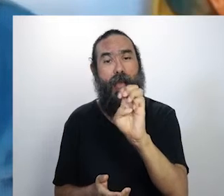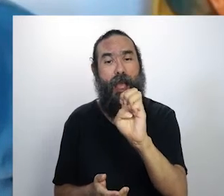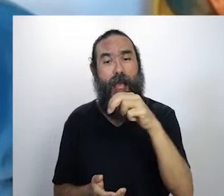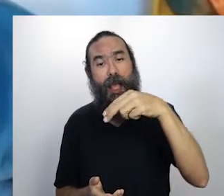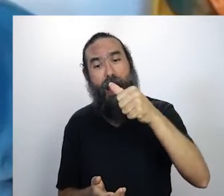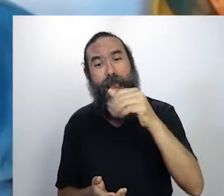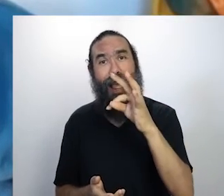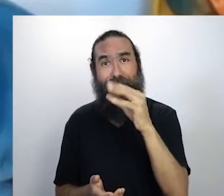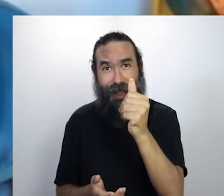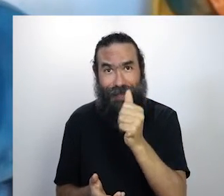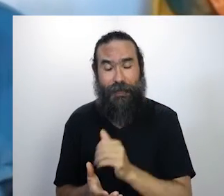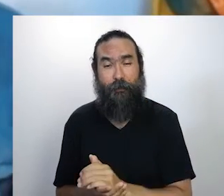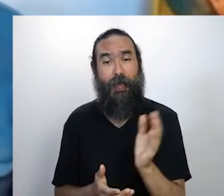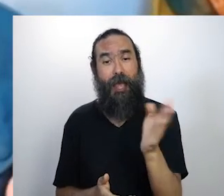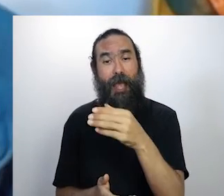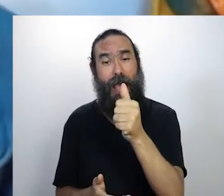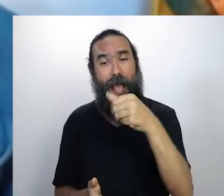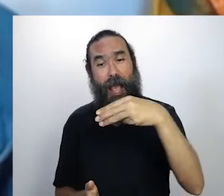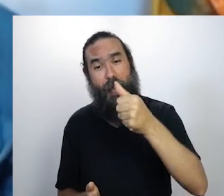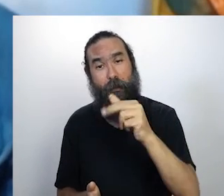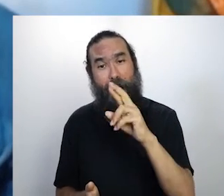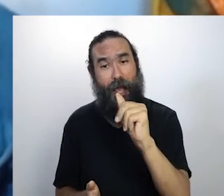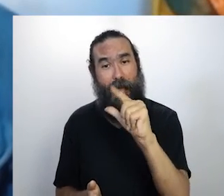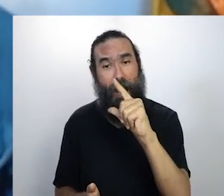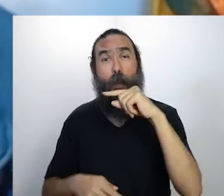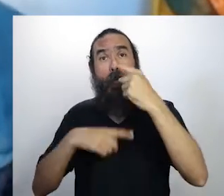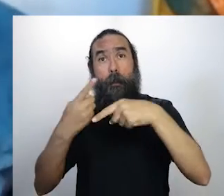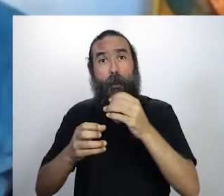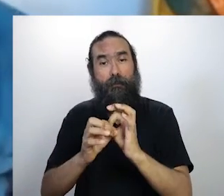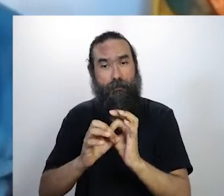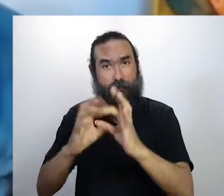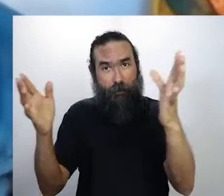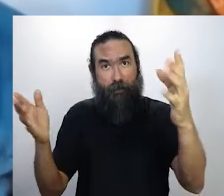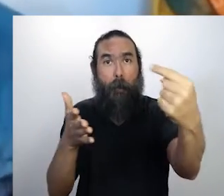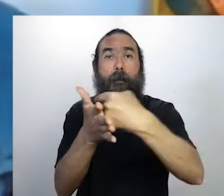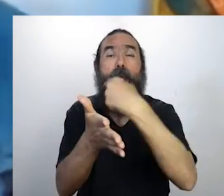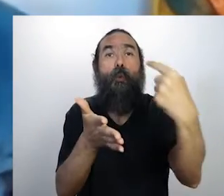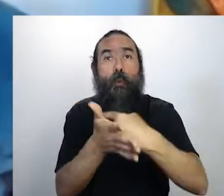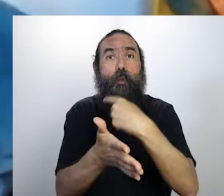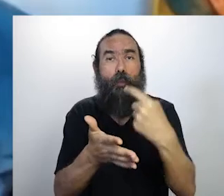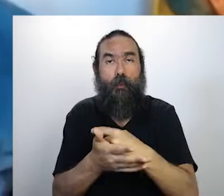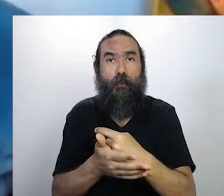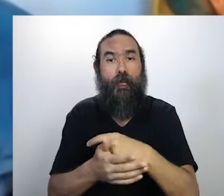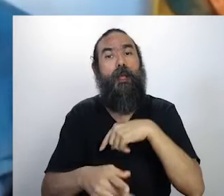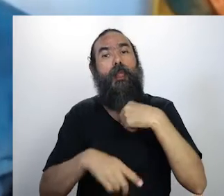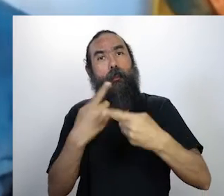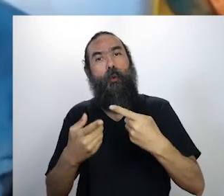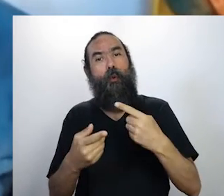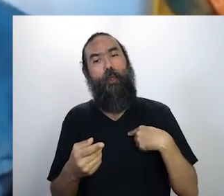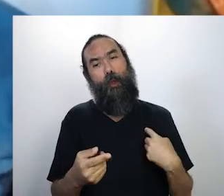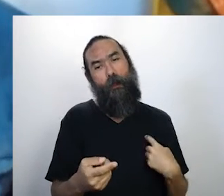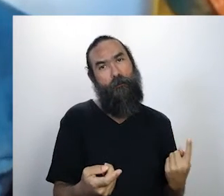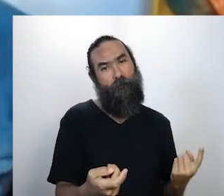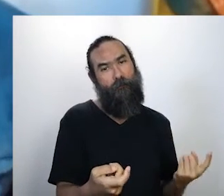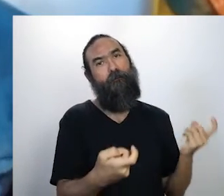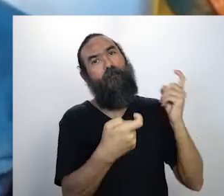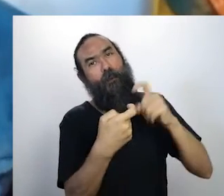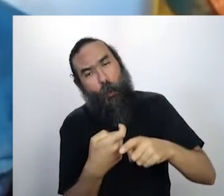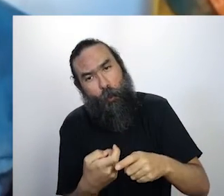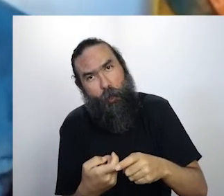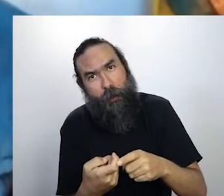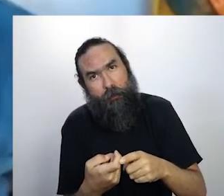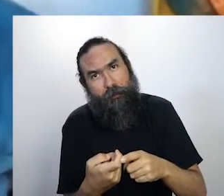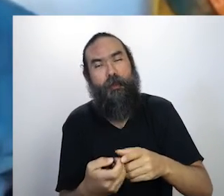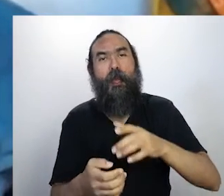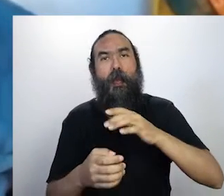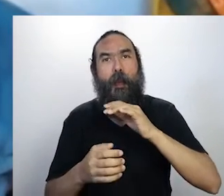Renata Amaral, e depois eu vou abrir para algumas questões, e depois a gente retorna, revolta não, sem revolta, pelo